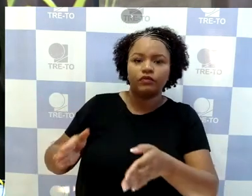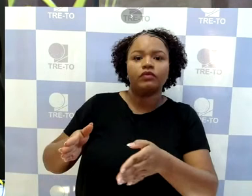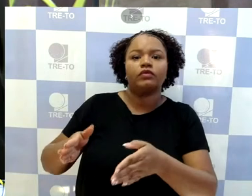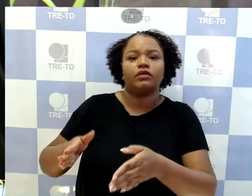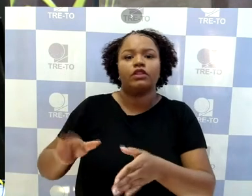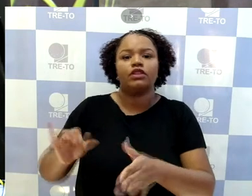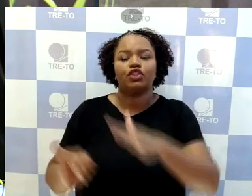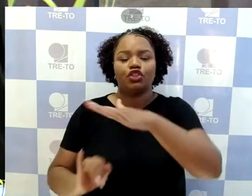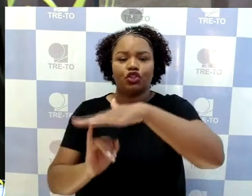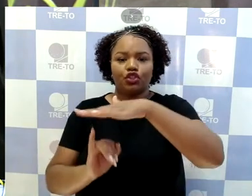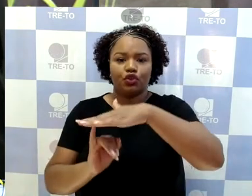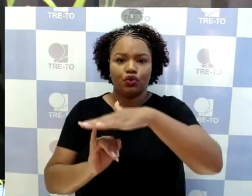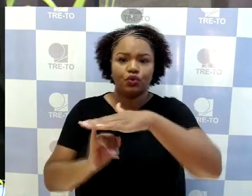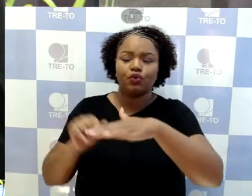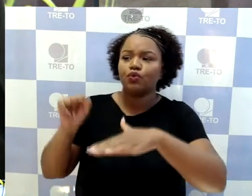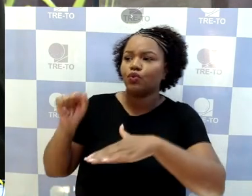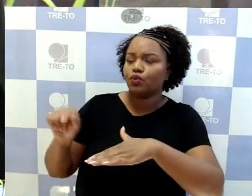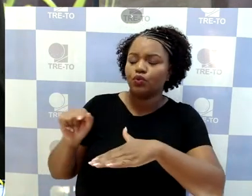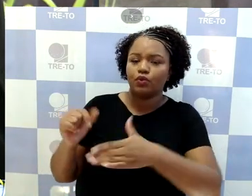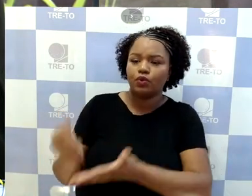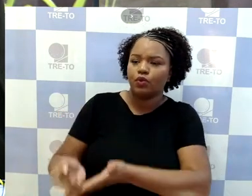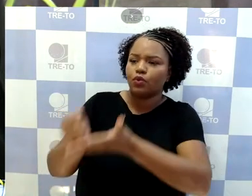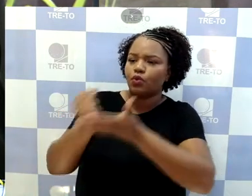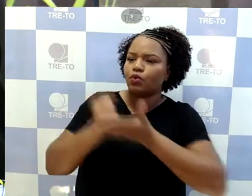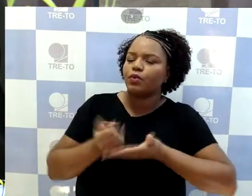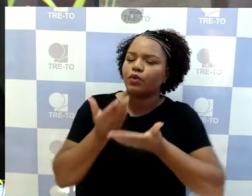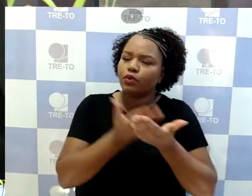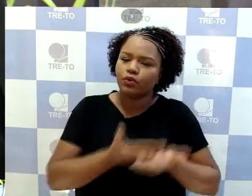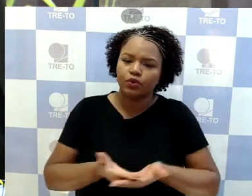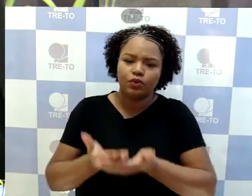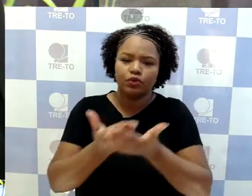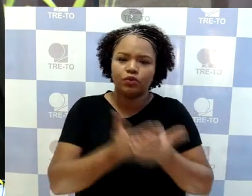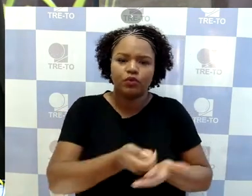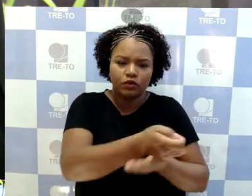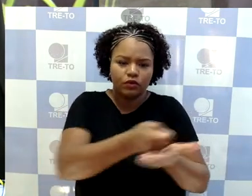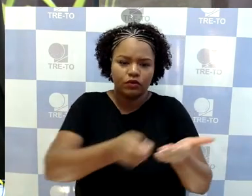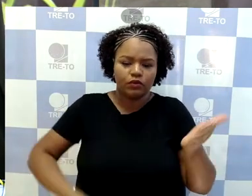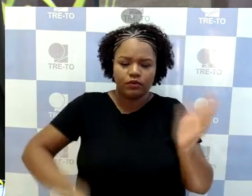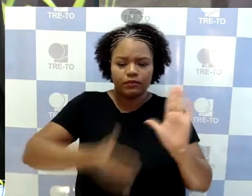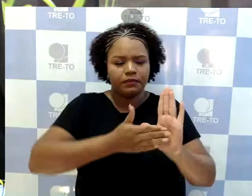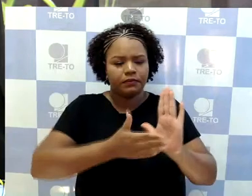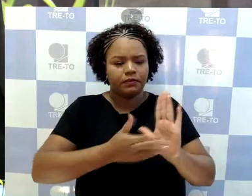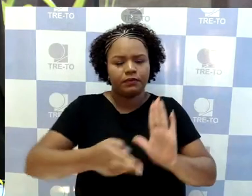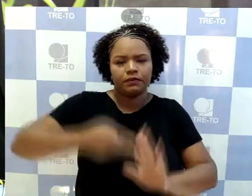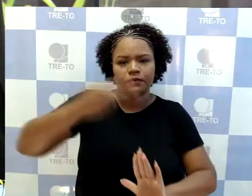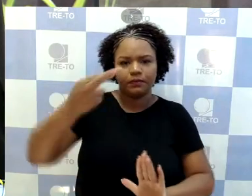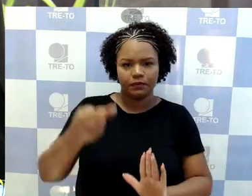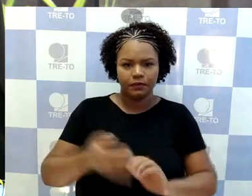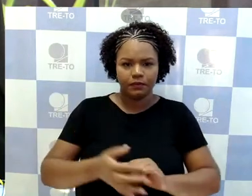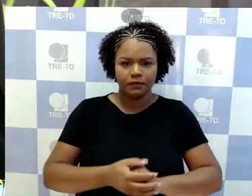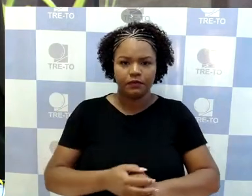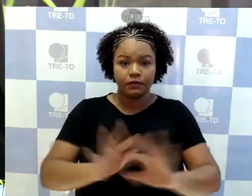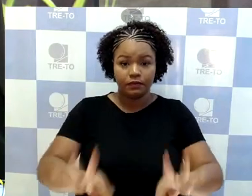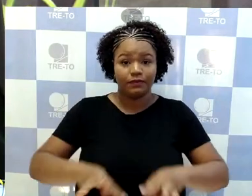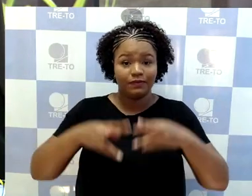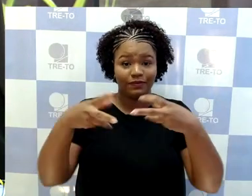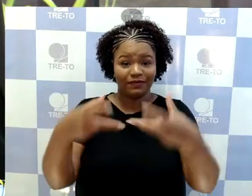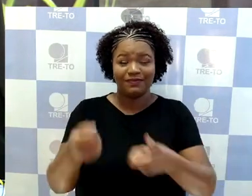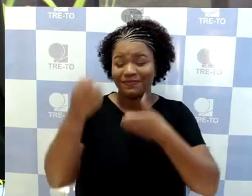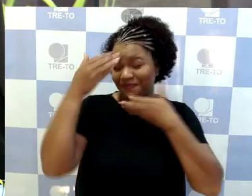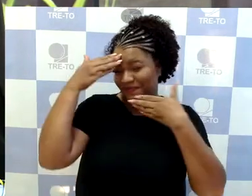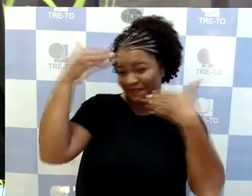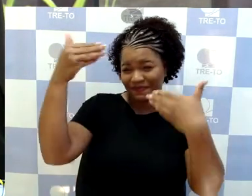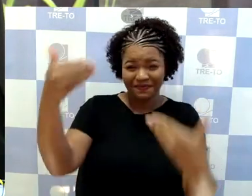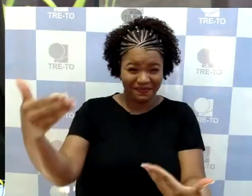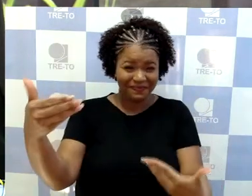pelo auxílio nos estudos e na redação da proposta de resolução. A todos, muito obrigado.